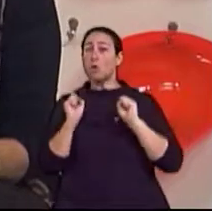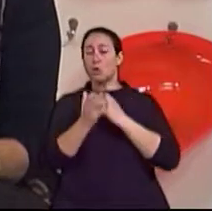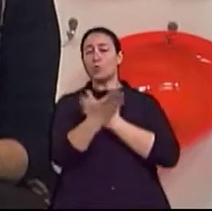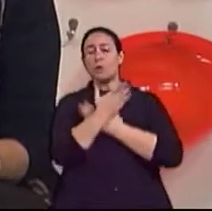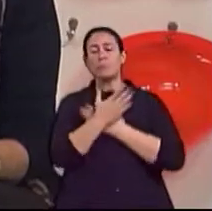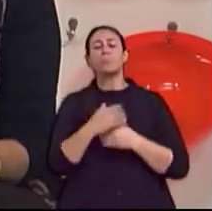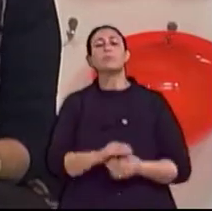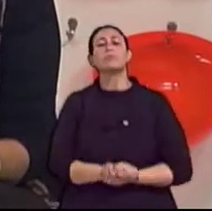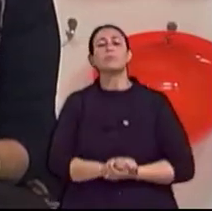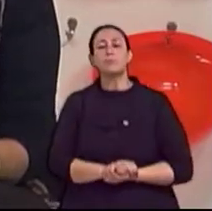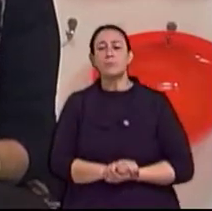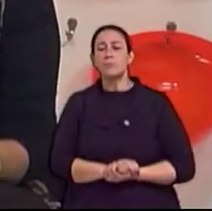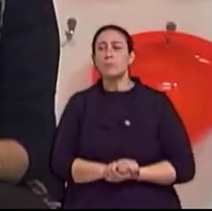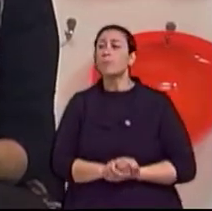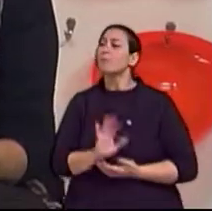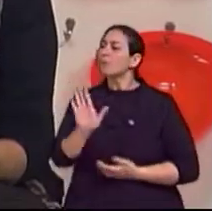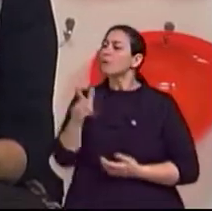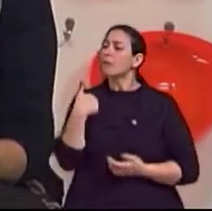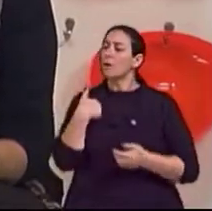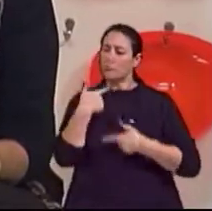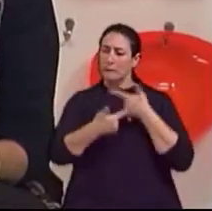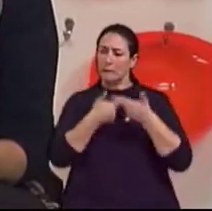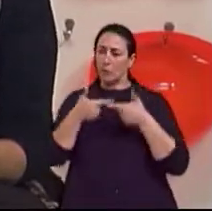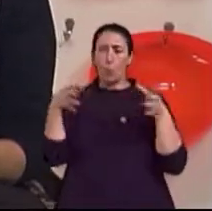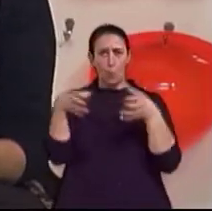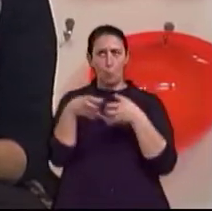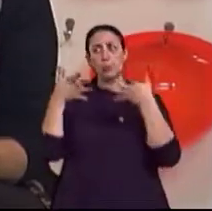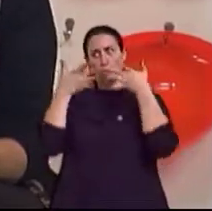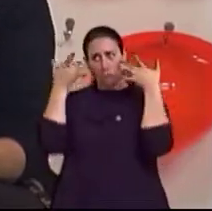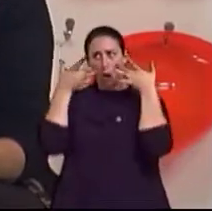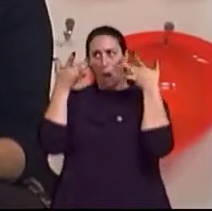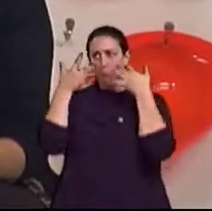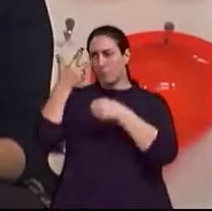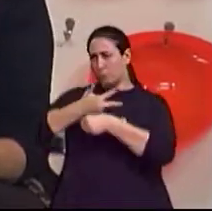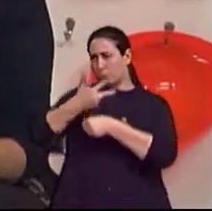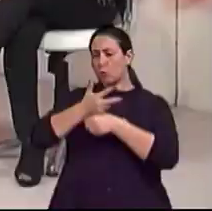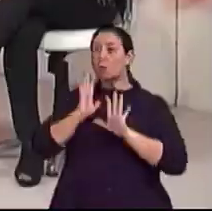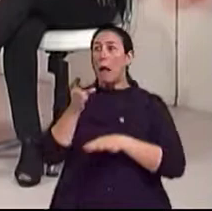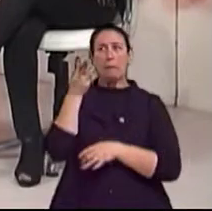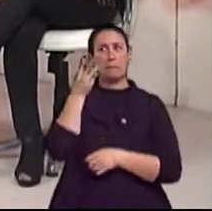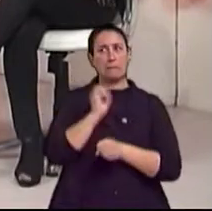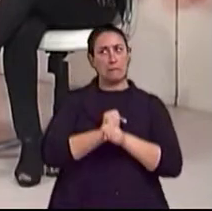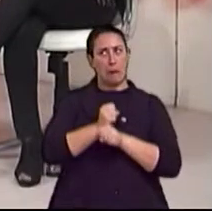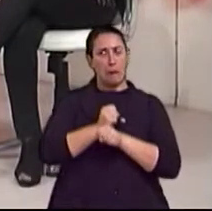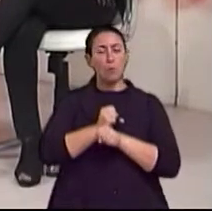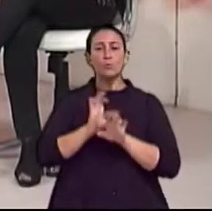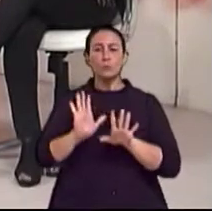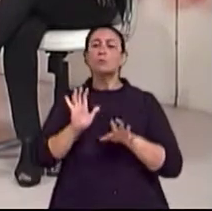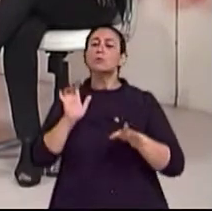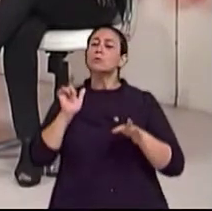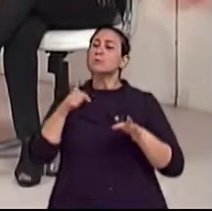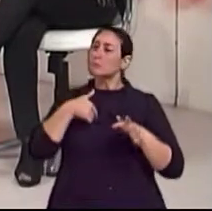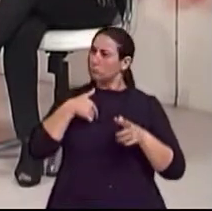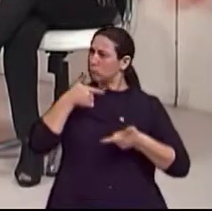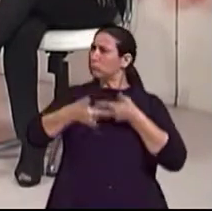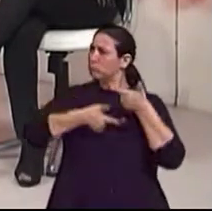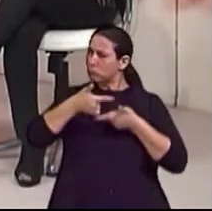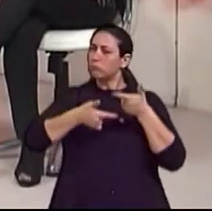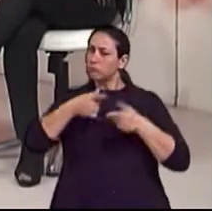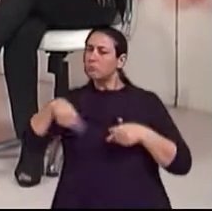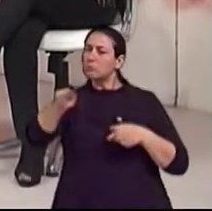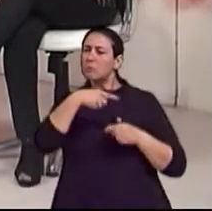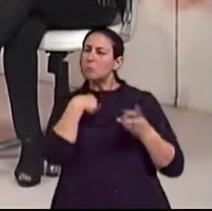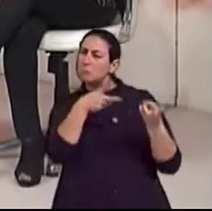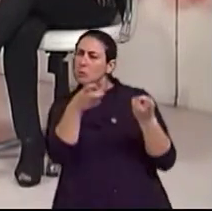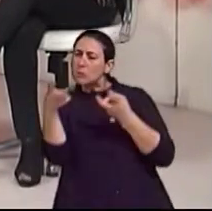interesse, porque eu trabalho com teatro com idosas, há mais de 30 anos, e eu noto uma melhora com alguns meses de trabalho,